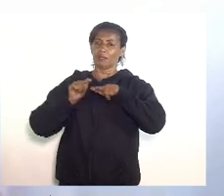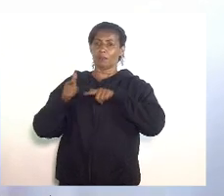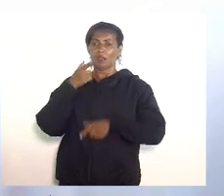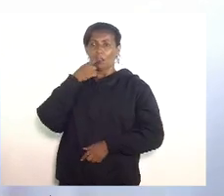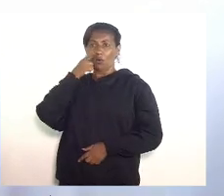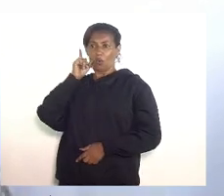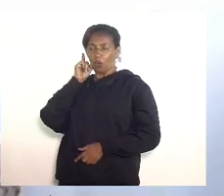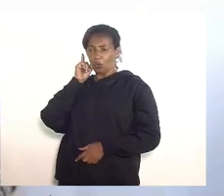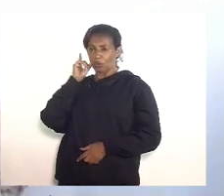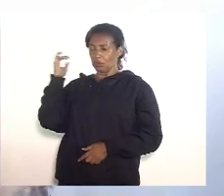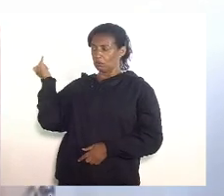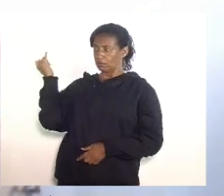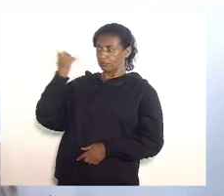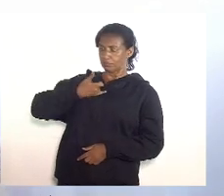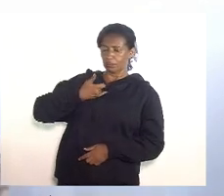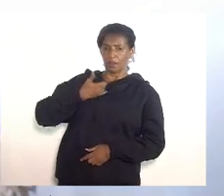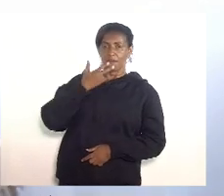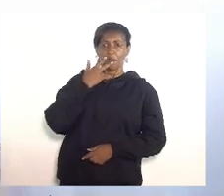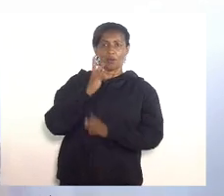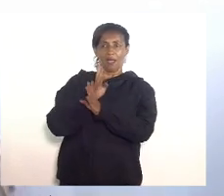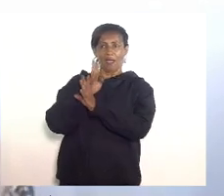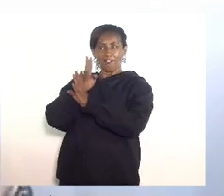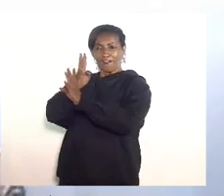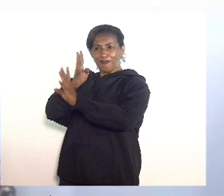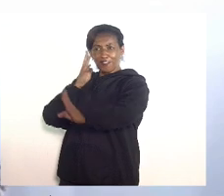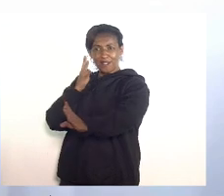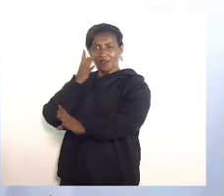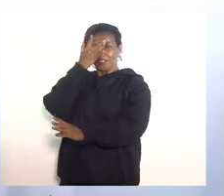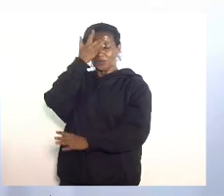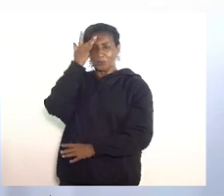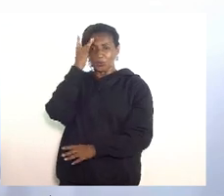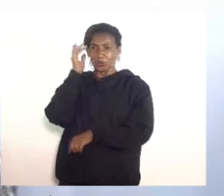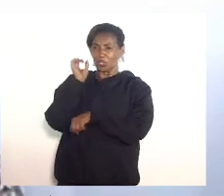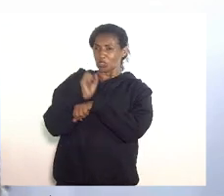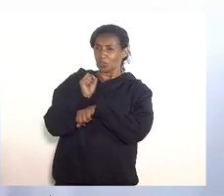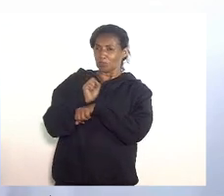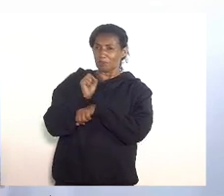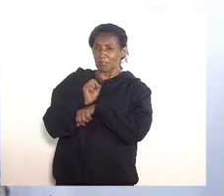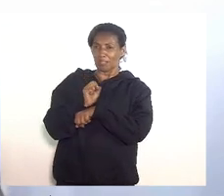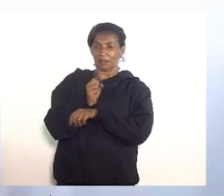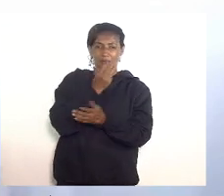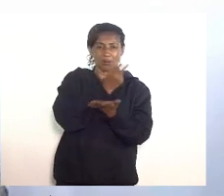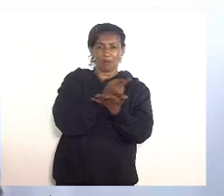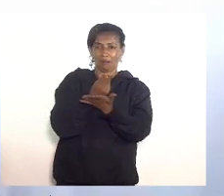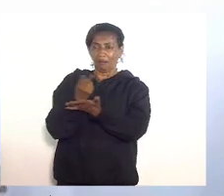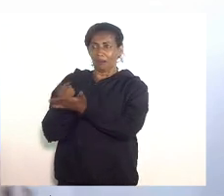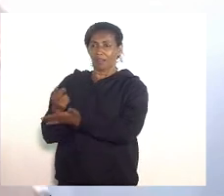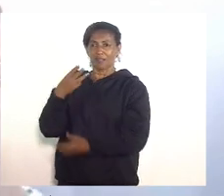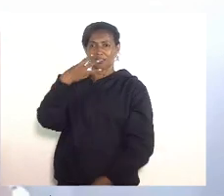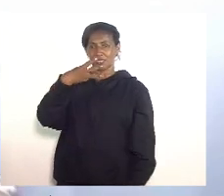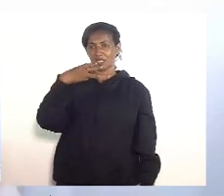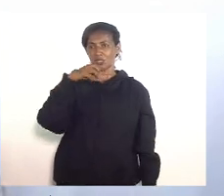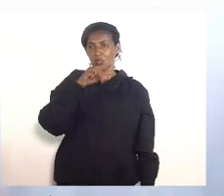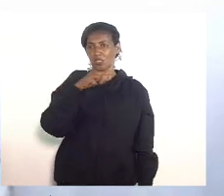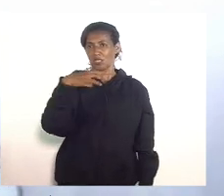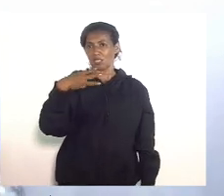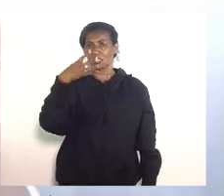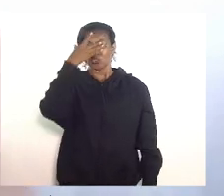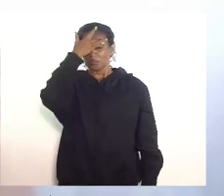ontem a fila de espera dos leitos era de 383 pessoas